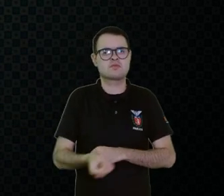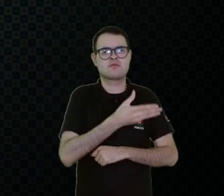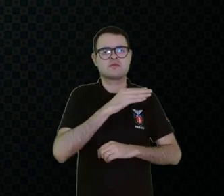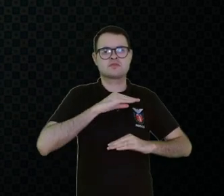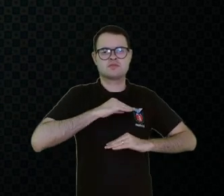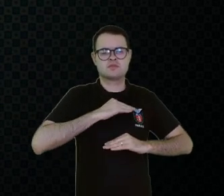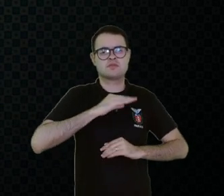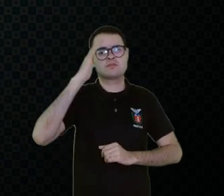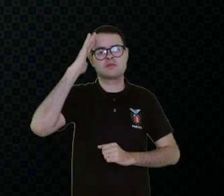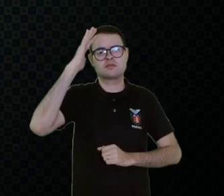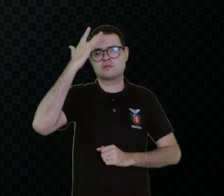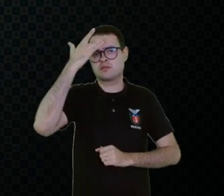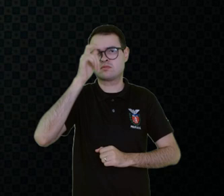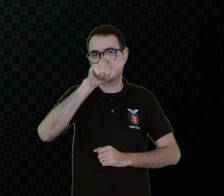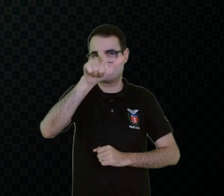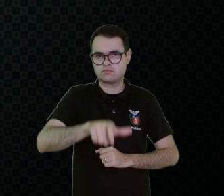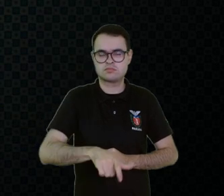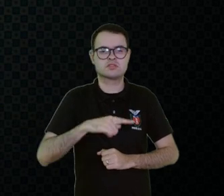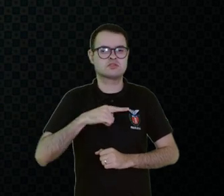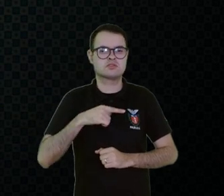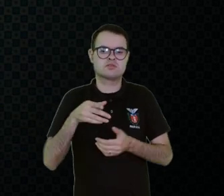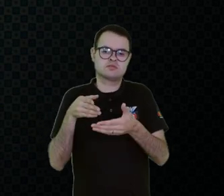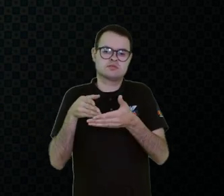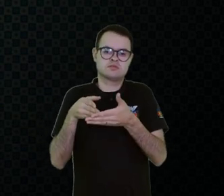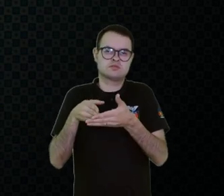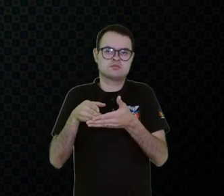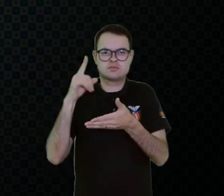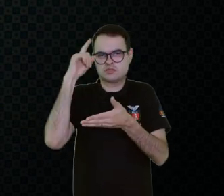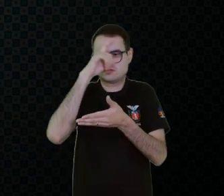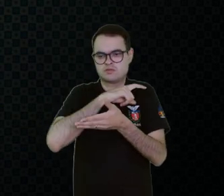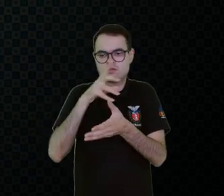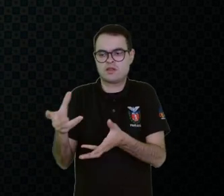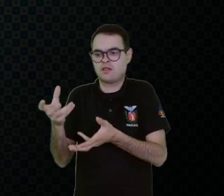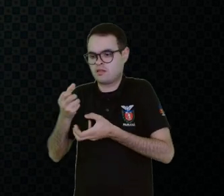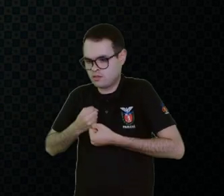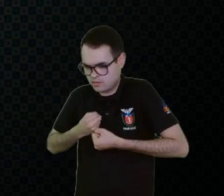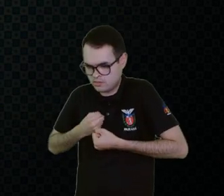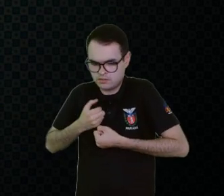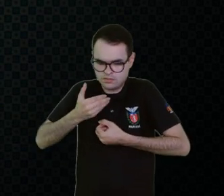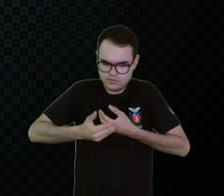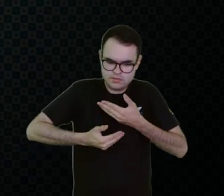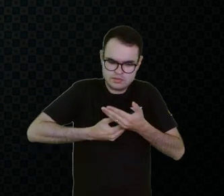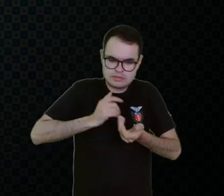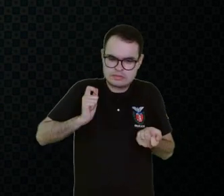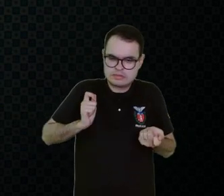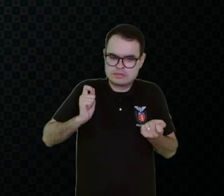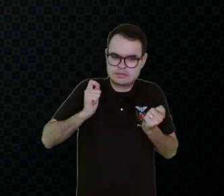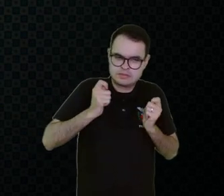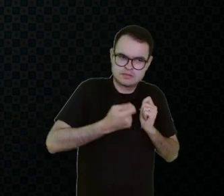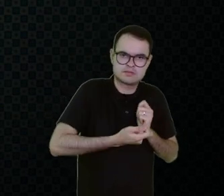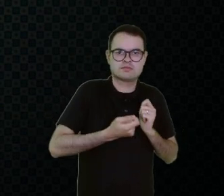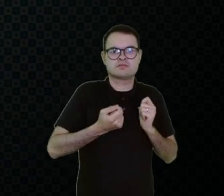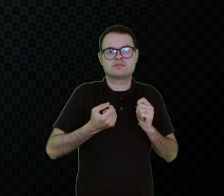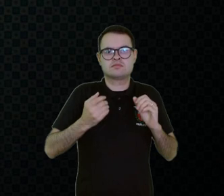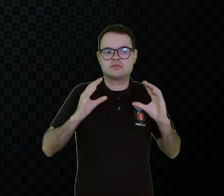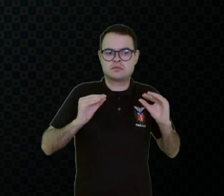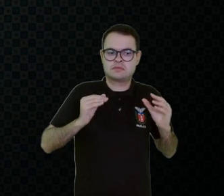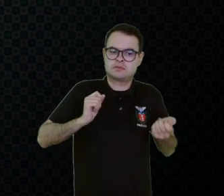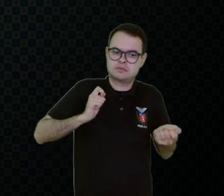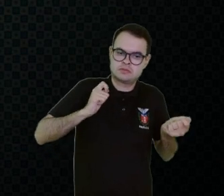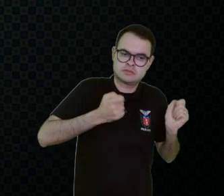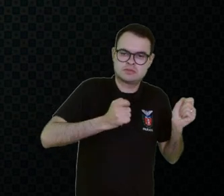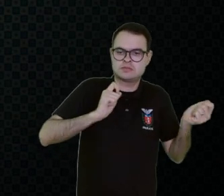Imagina essa pessoa que tem, então, uma dificuldade adquirida, e ela está num processo de se ajustar, de acomodar essa nova